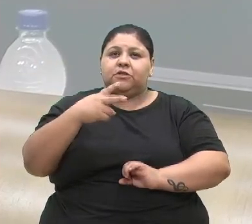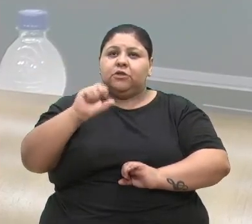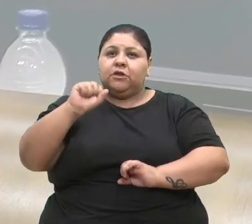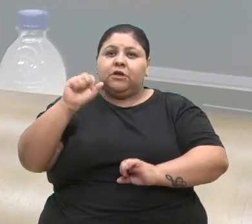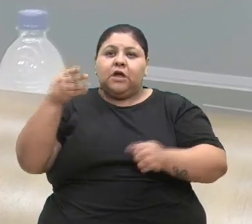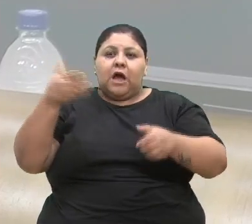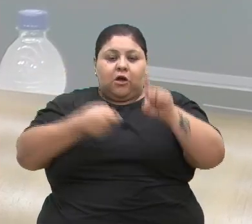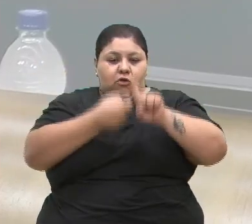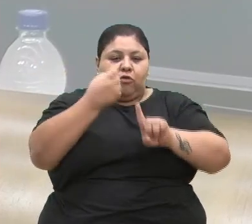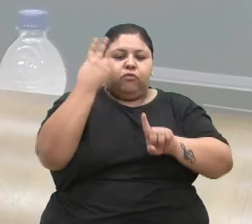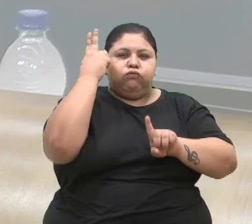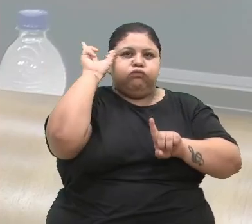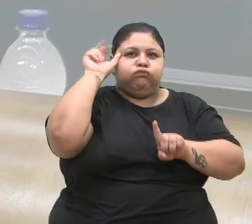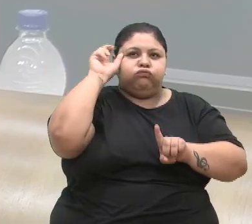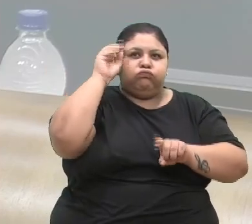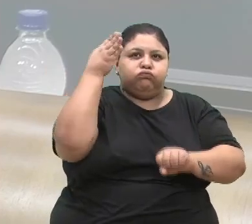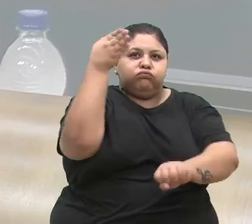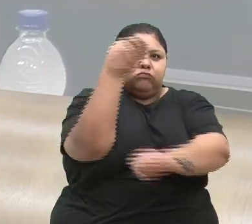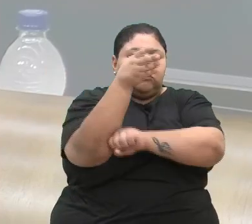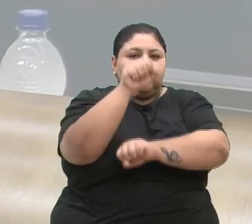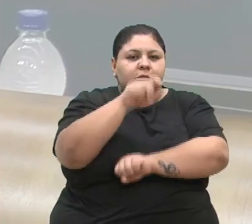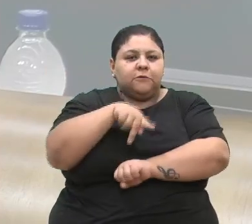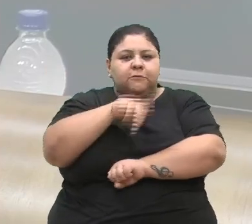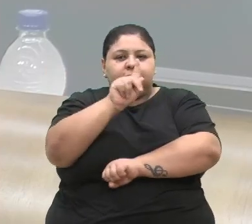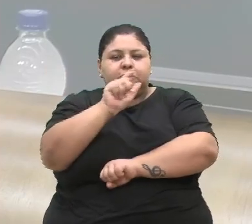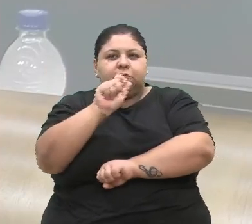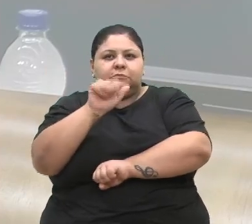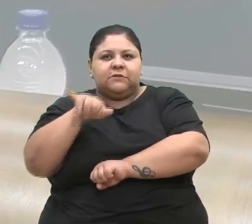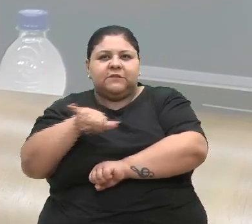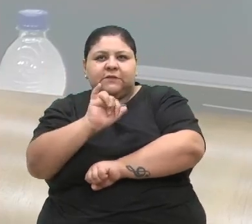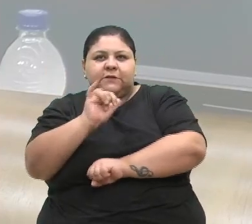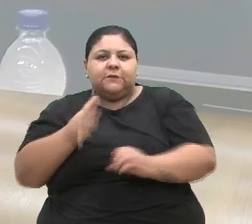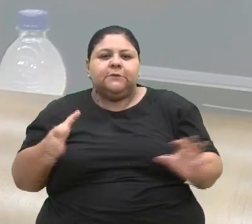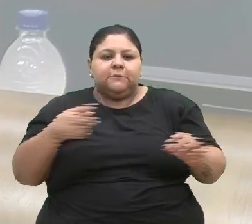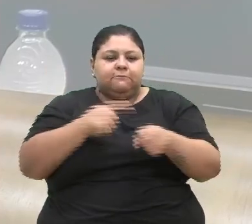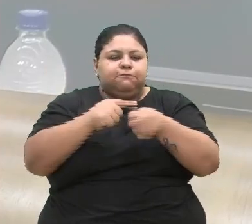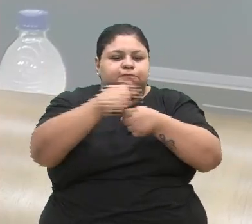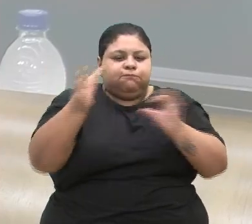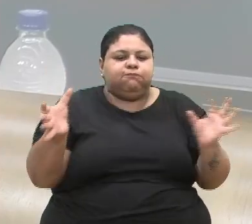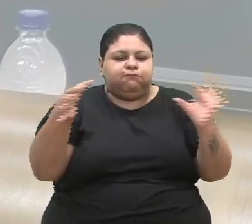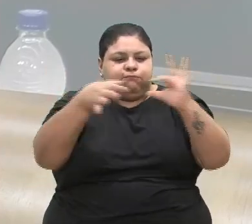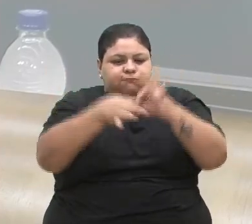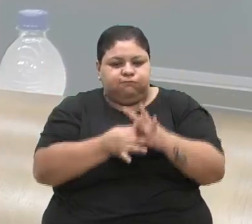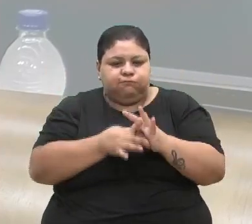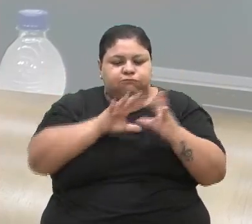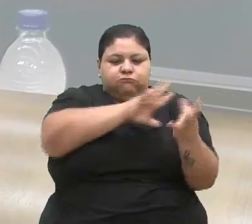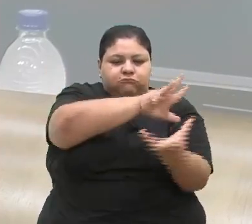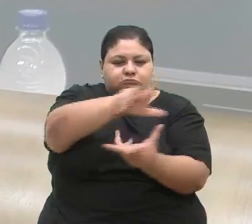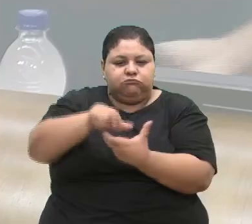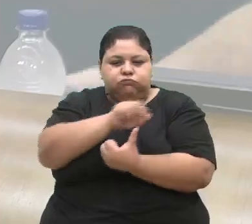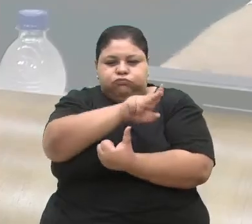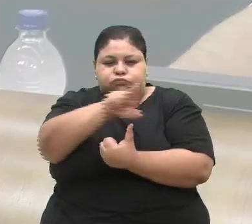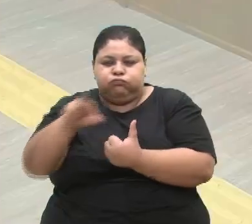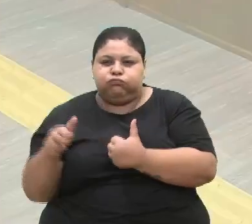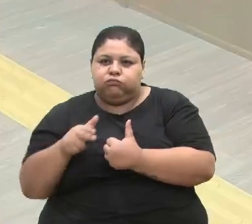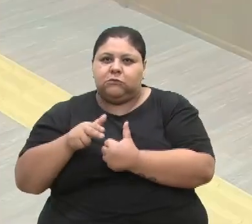com o tema Cidades e Irmãs, Elos do Mundo e Suas Transformações. Atenciosamente, o vereador Lucas Dill. Atenciosamente,